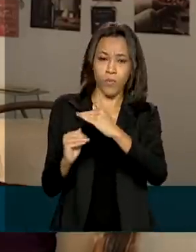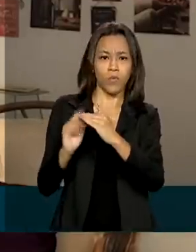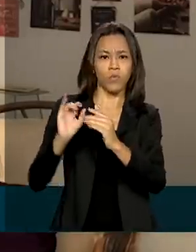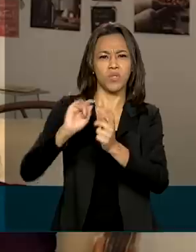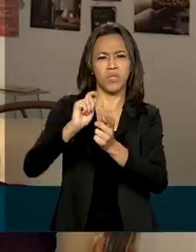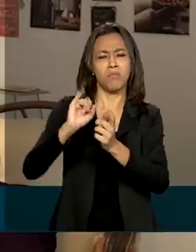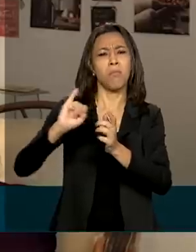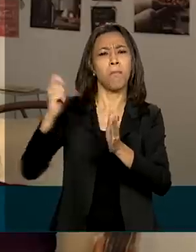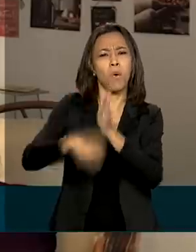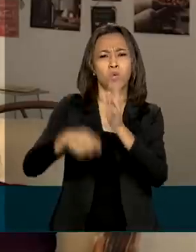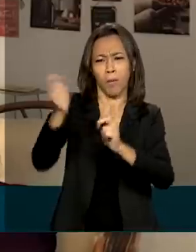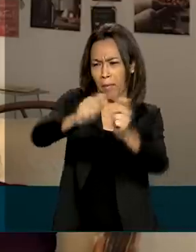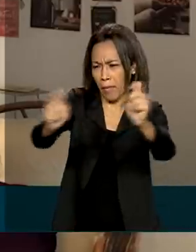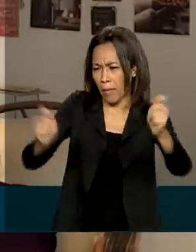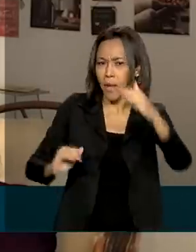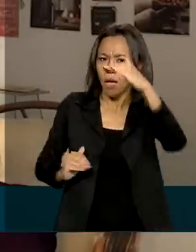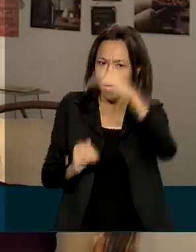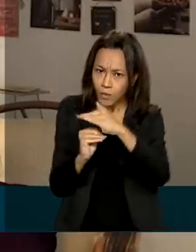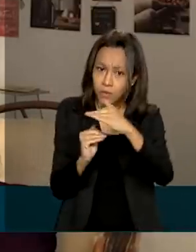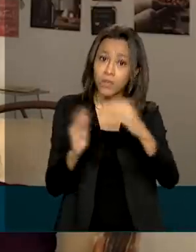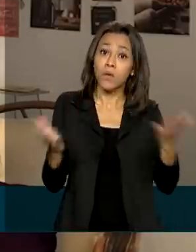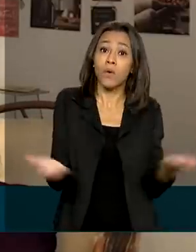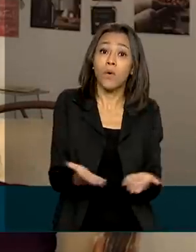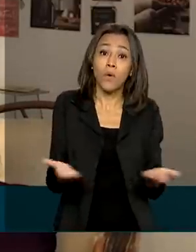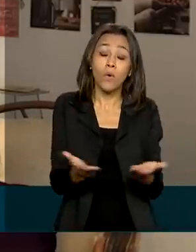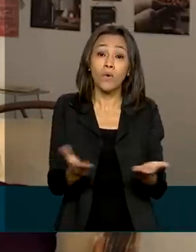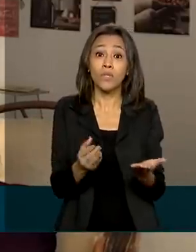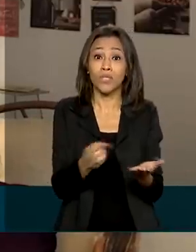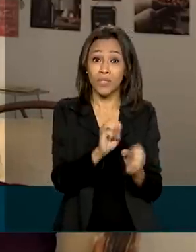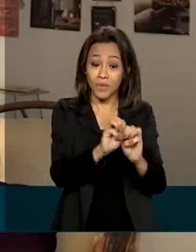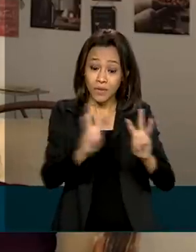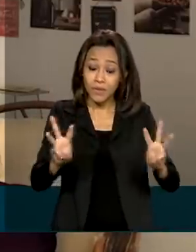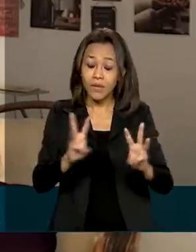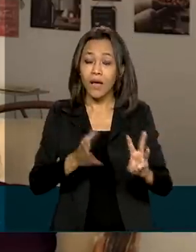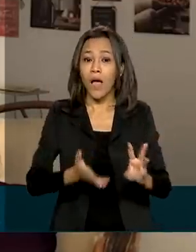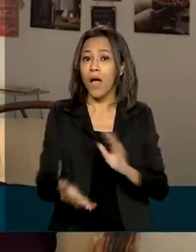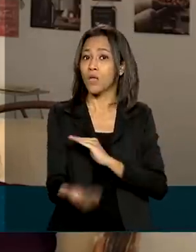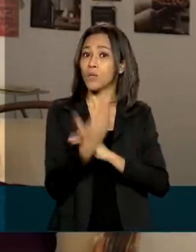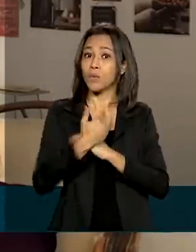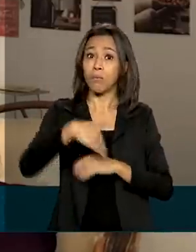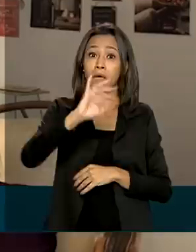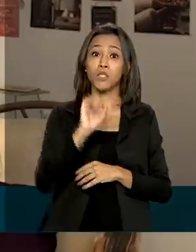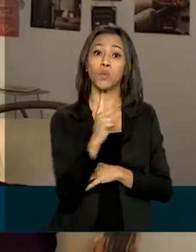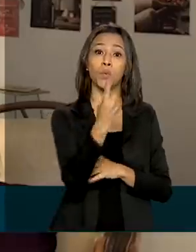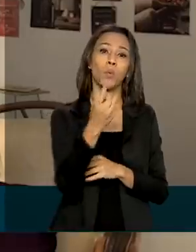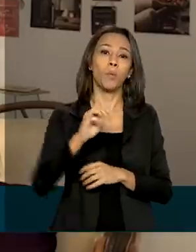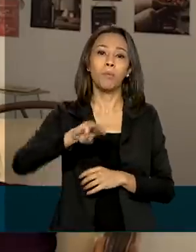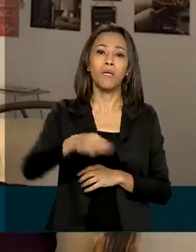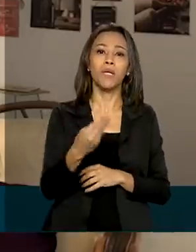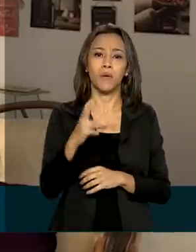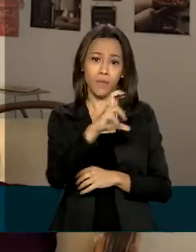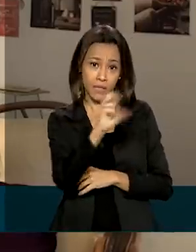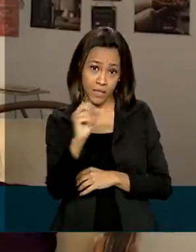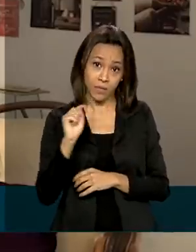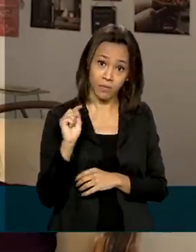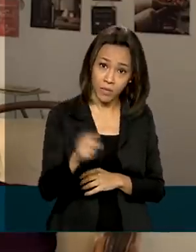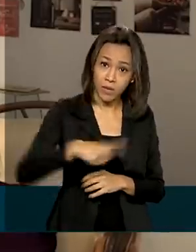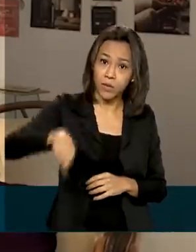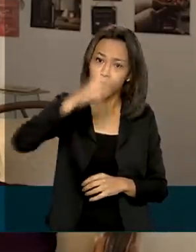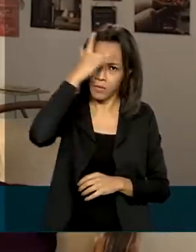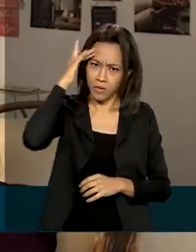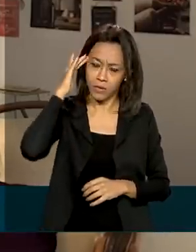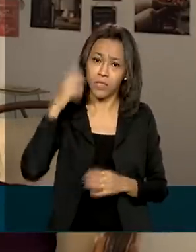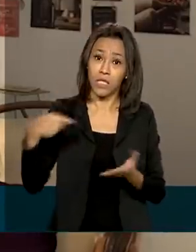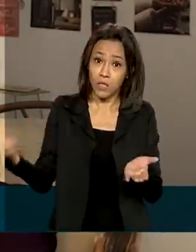Federal, o site hoje facilita a vida de mais de um milhão e meio de empregadores. E o novo aplicativo agora